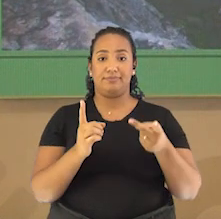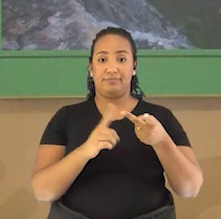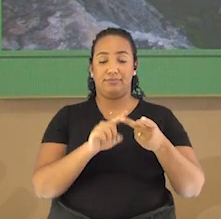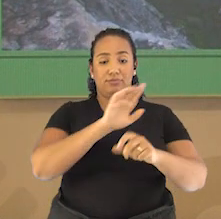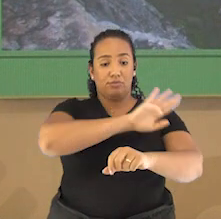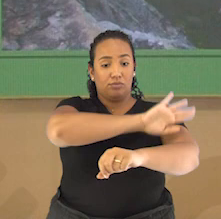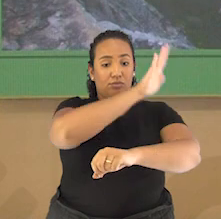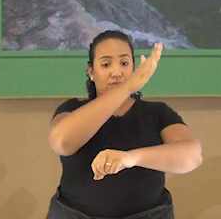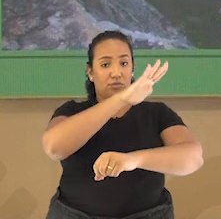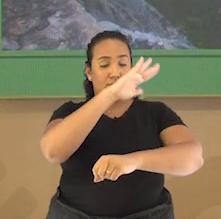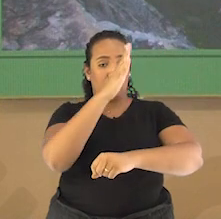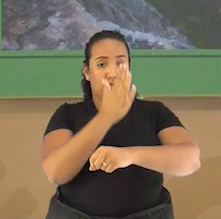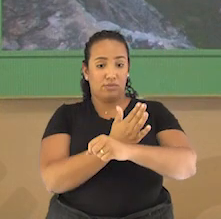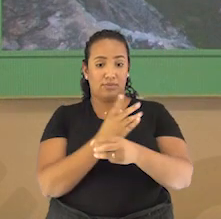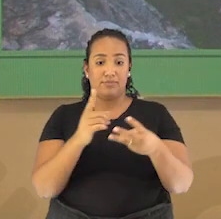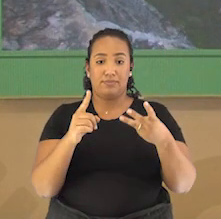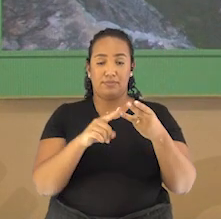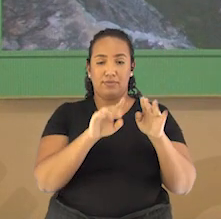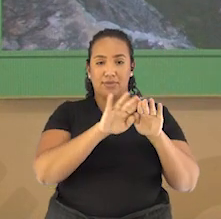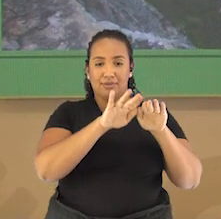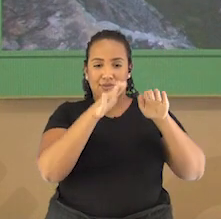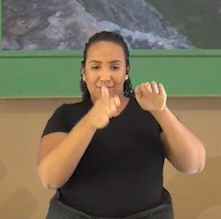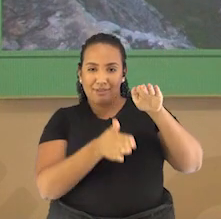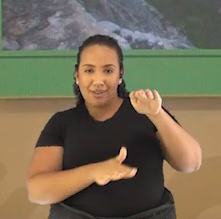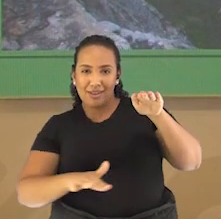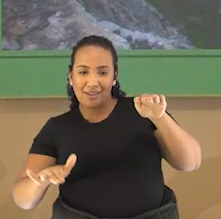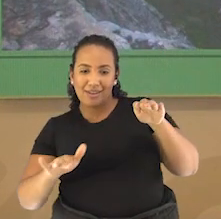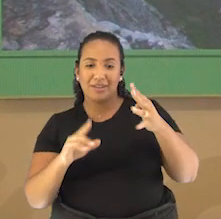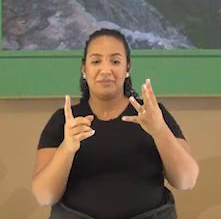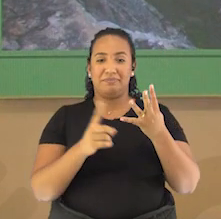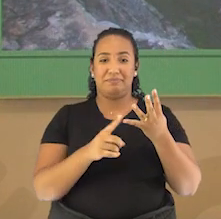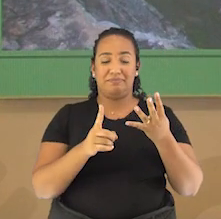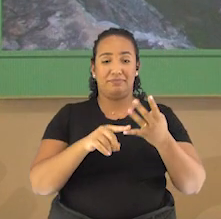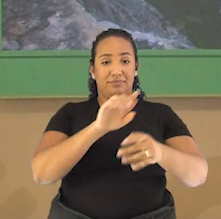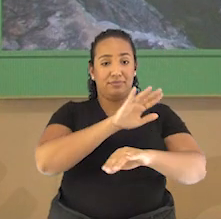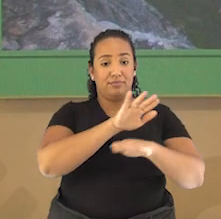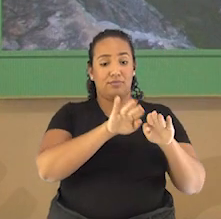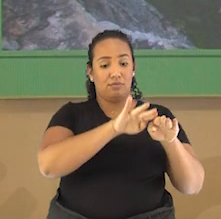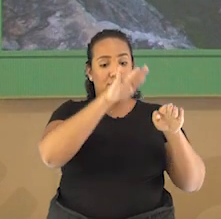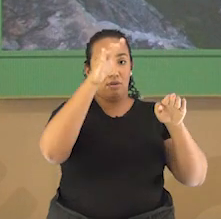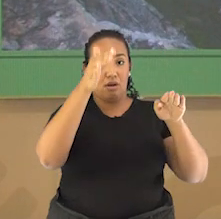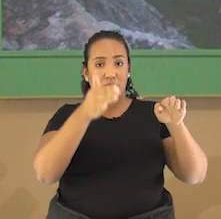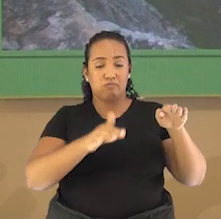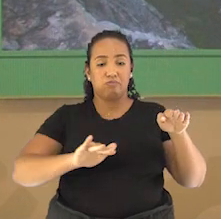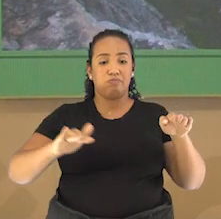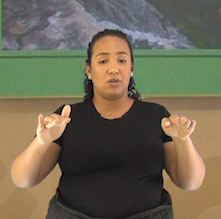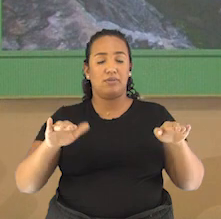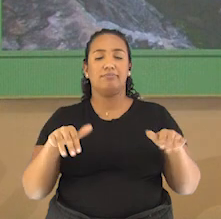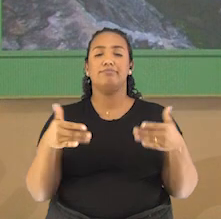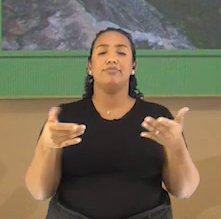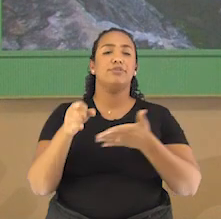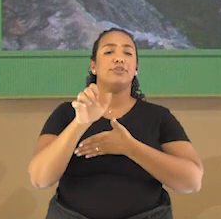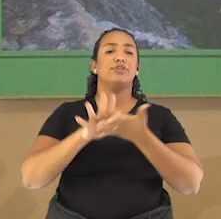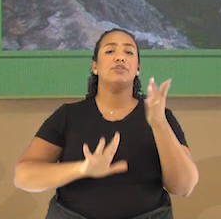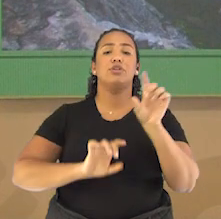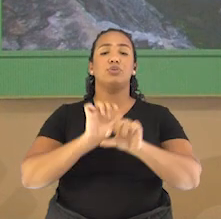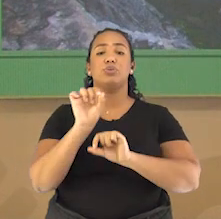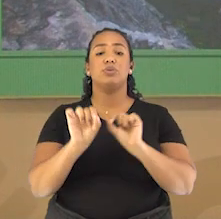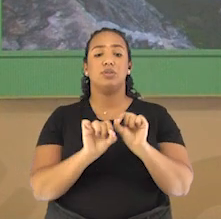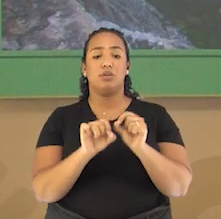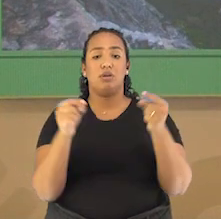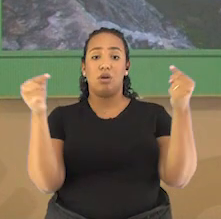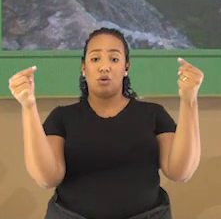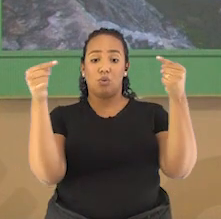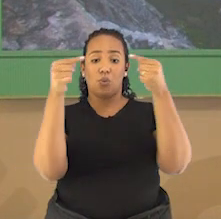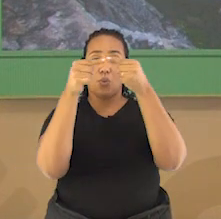montanha, depressão e, por fim, planalto. Sua tarefa será associar, que quer